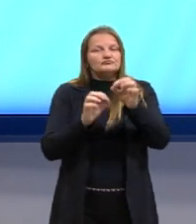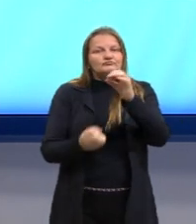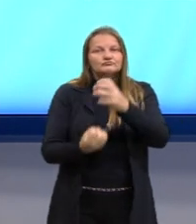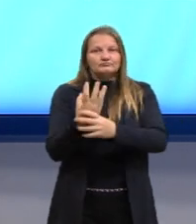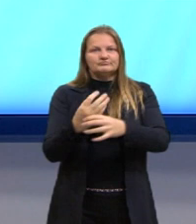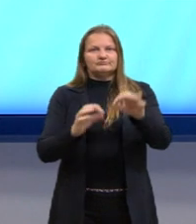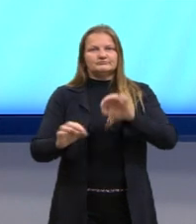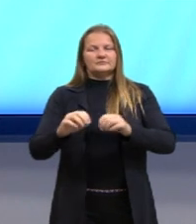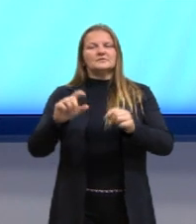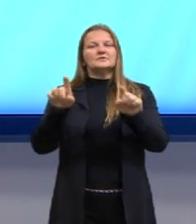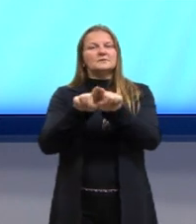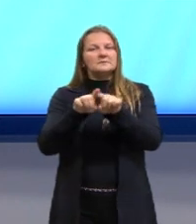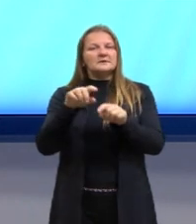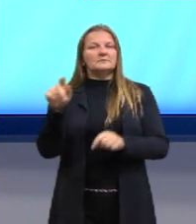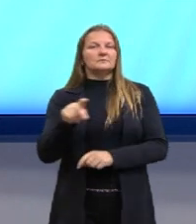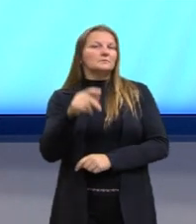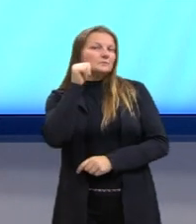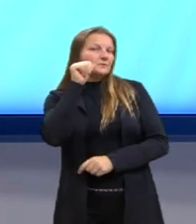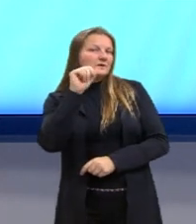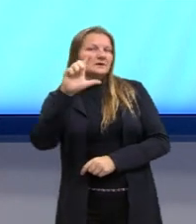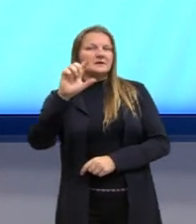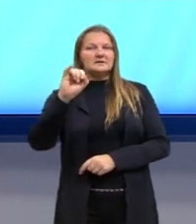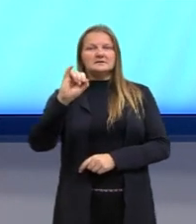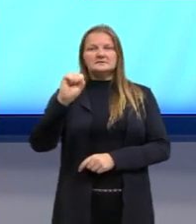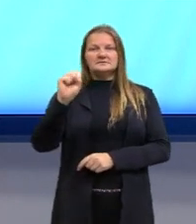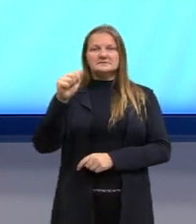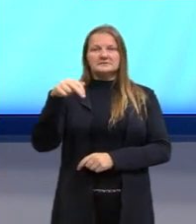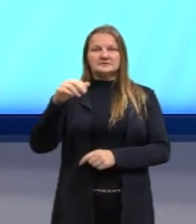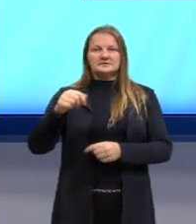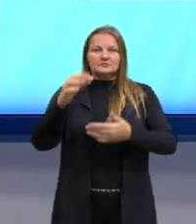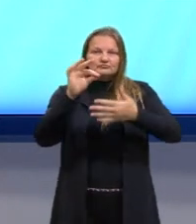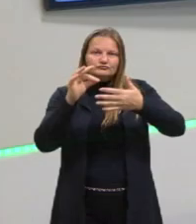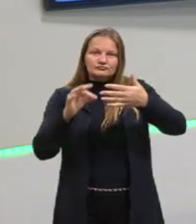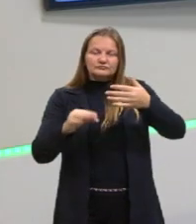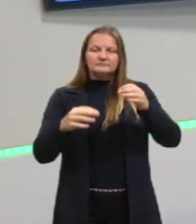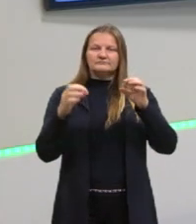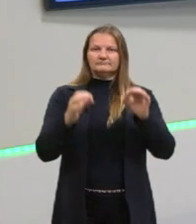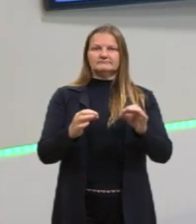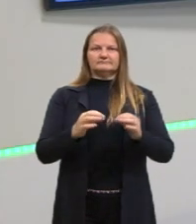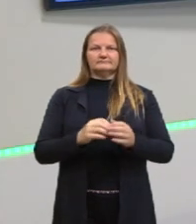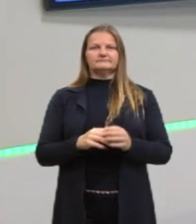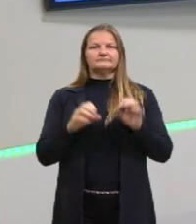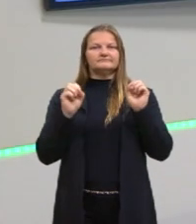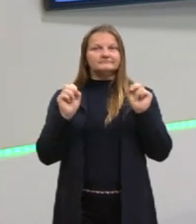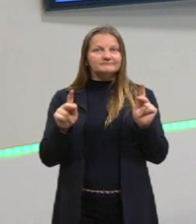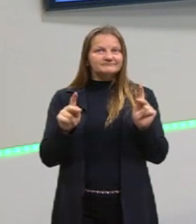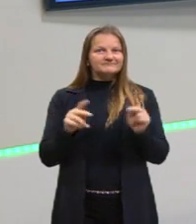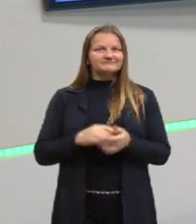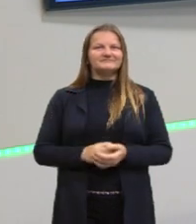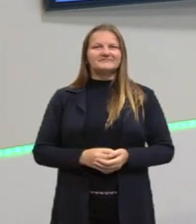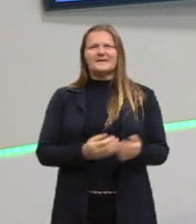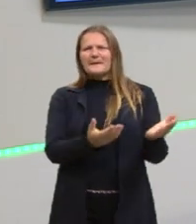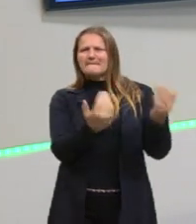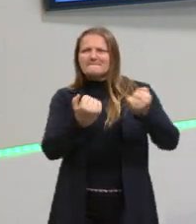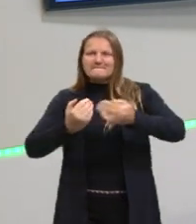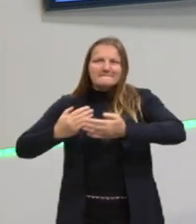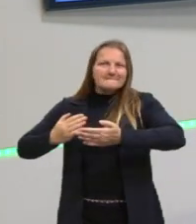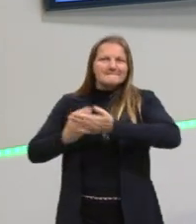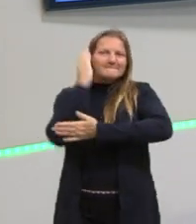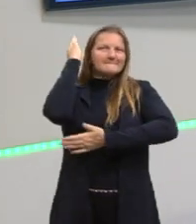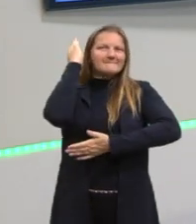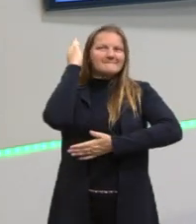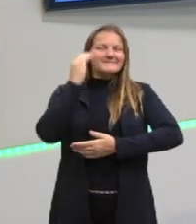professora Lisiane, nossa corretora, a equipe toda aí para que tenha uma aula bacana para você, certo? Então foi lá, partiu passar